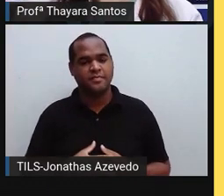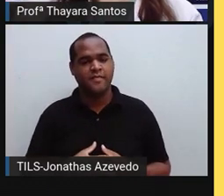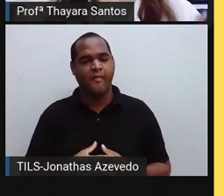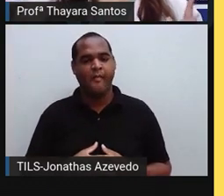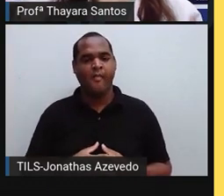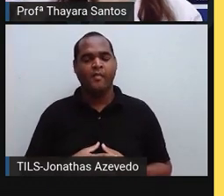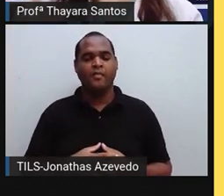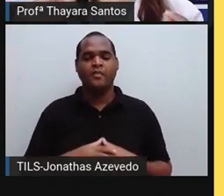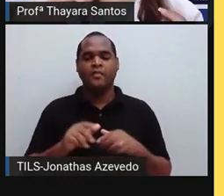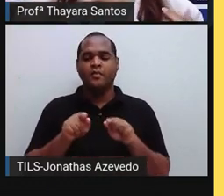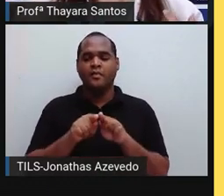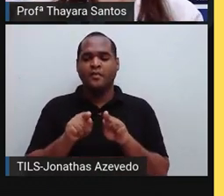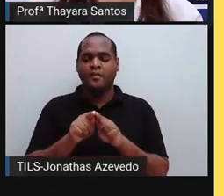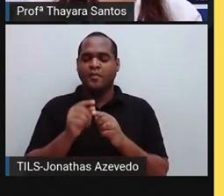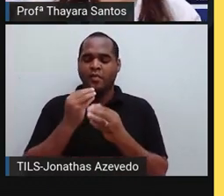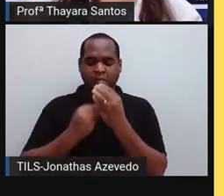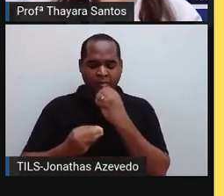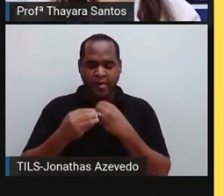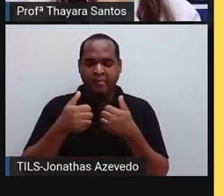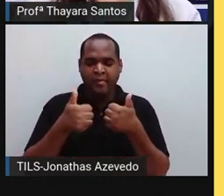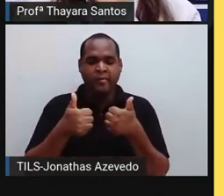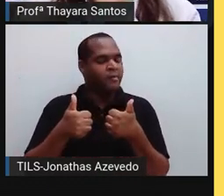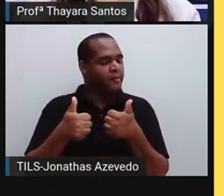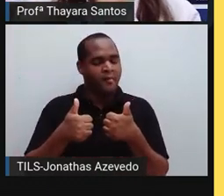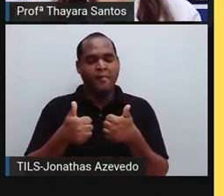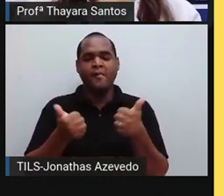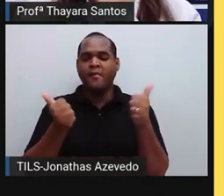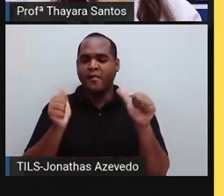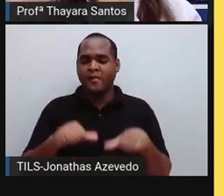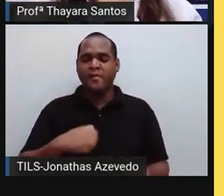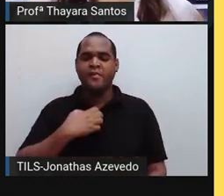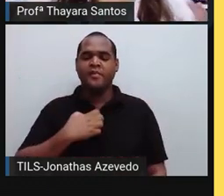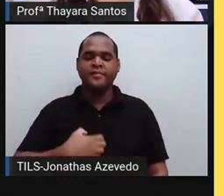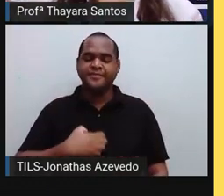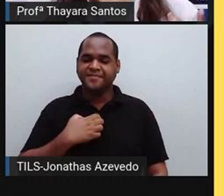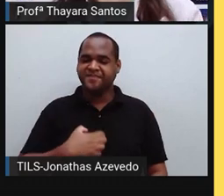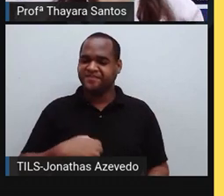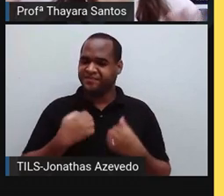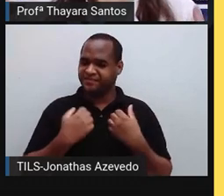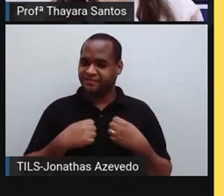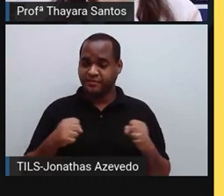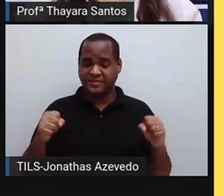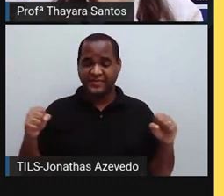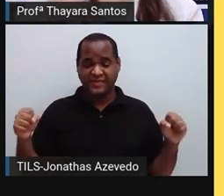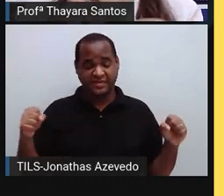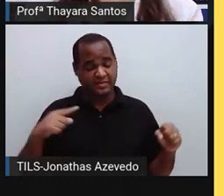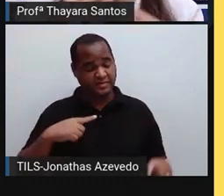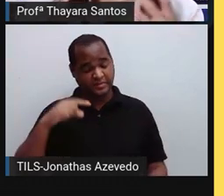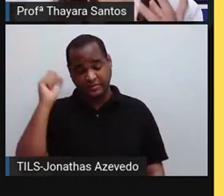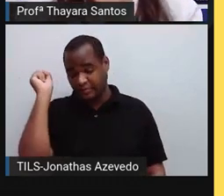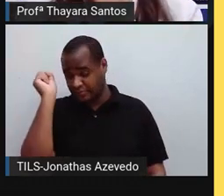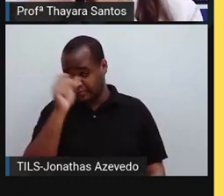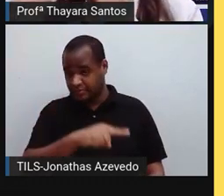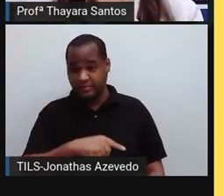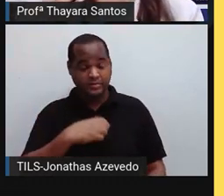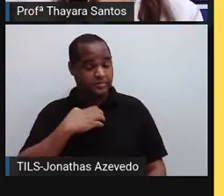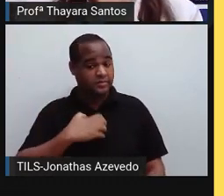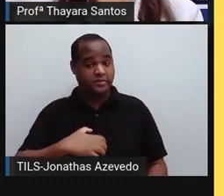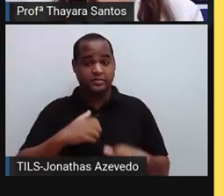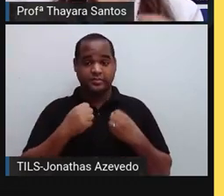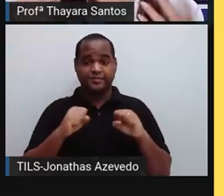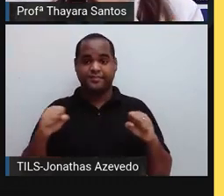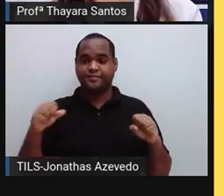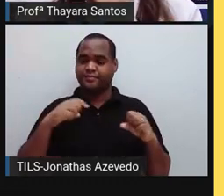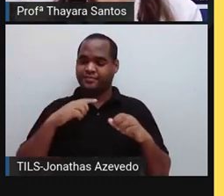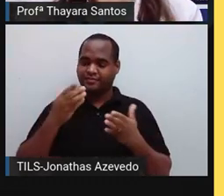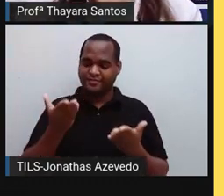Também, uma alimentação, estresse também causa isso, né? Uma fase que a pessoa está muito estressada, isso faz com que ocorra ali